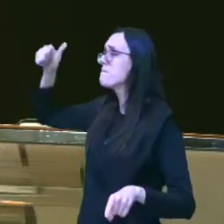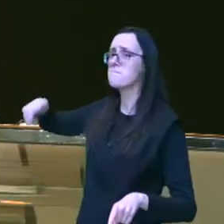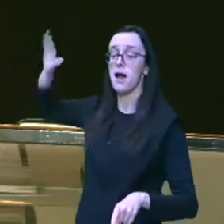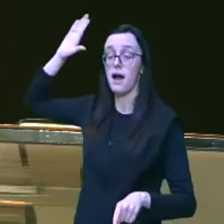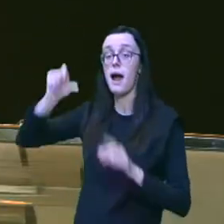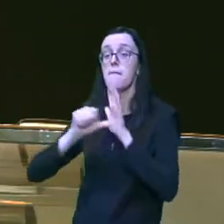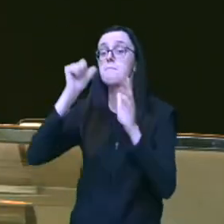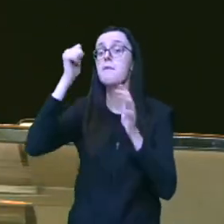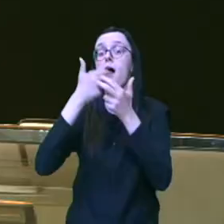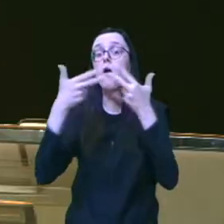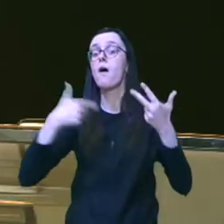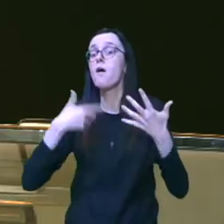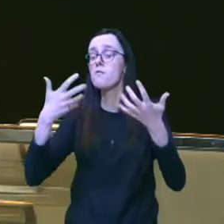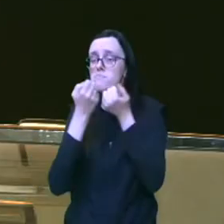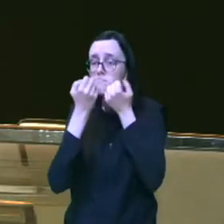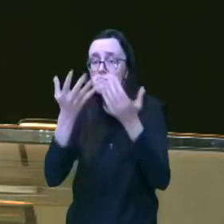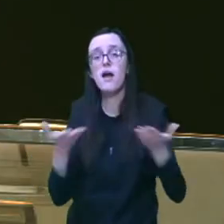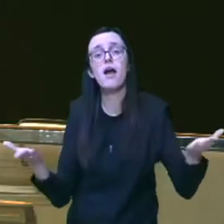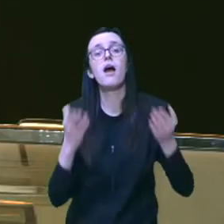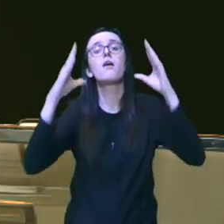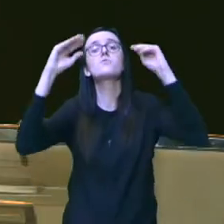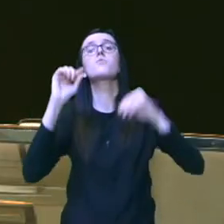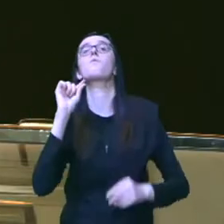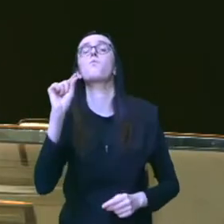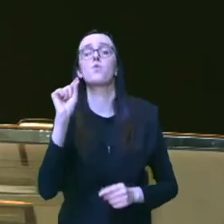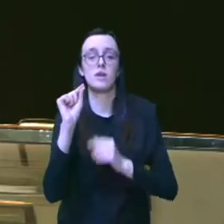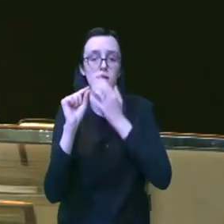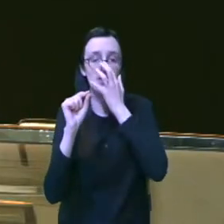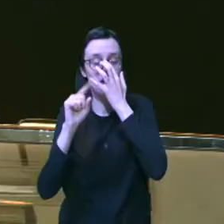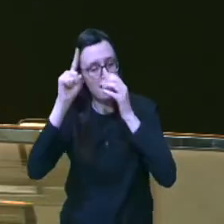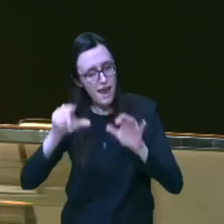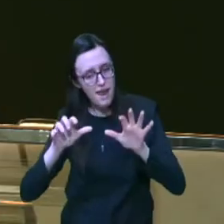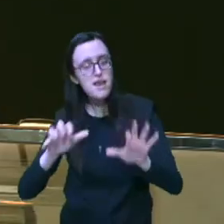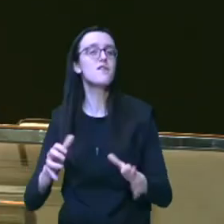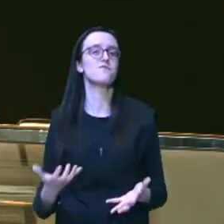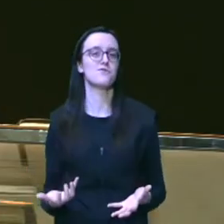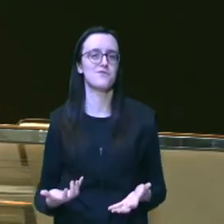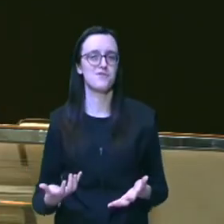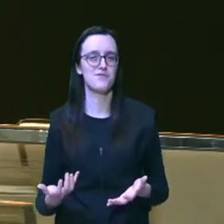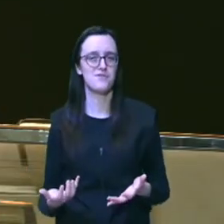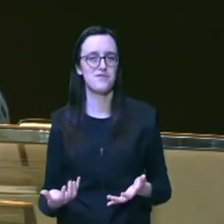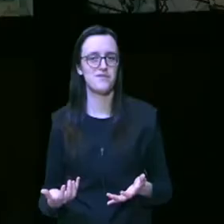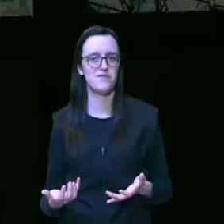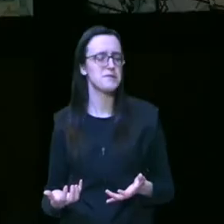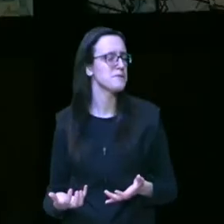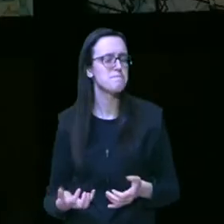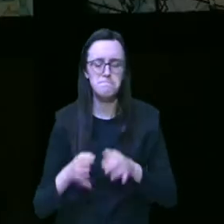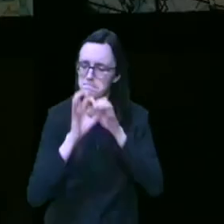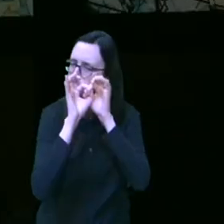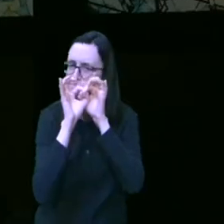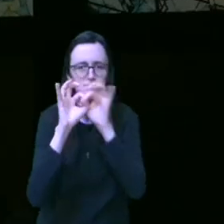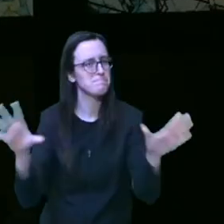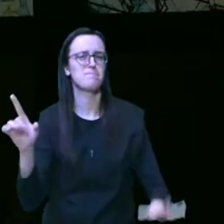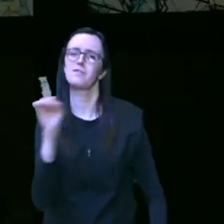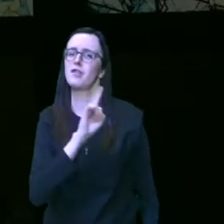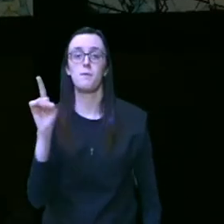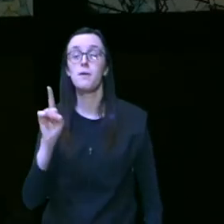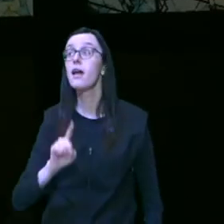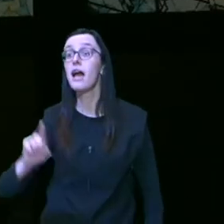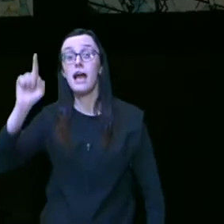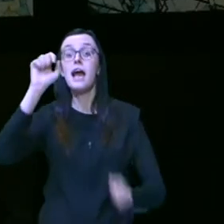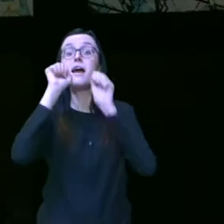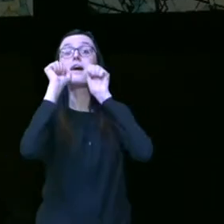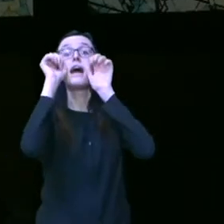que eu quero compartilhar com vocês nessa noite é justamente essa não permita que a bênção